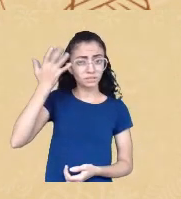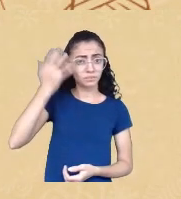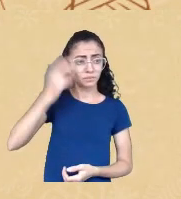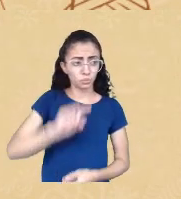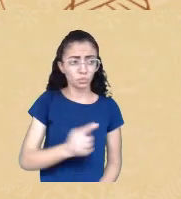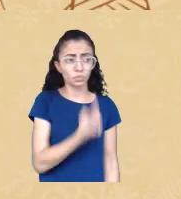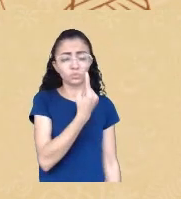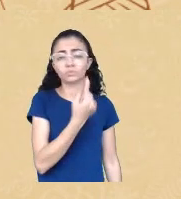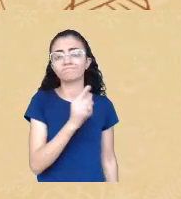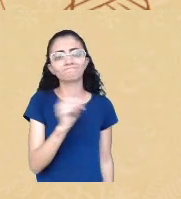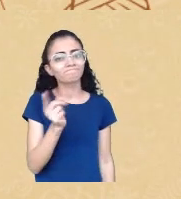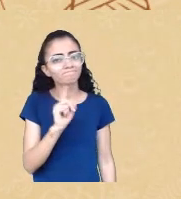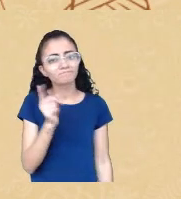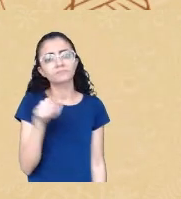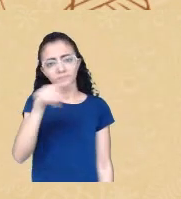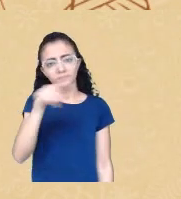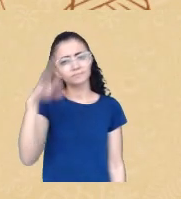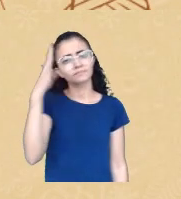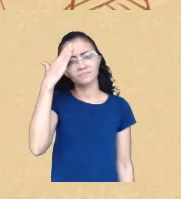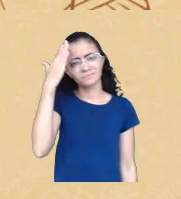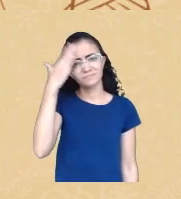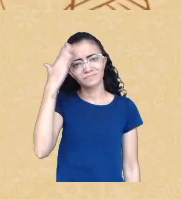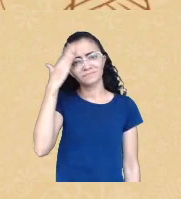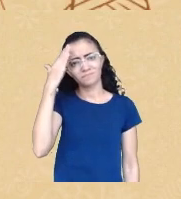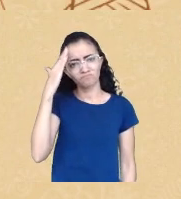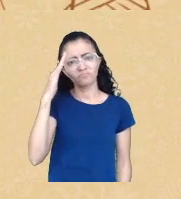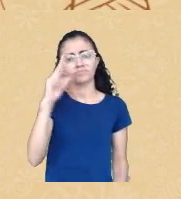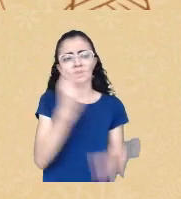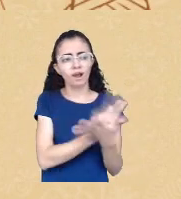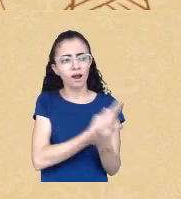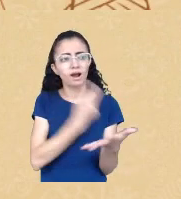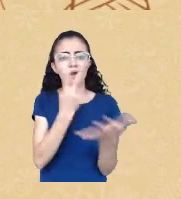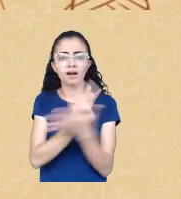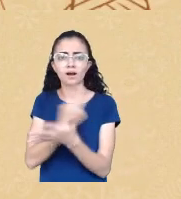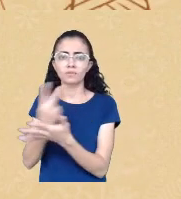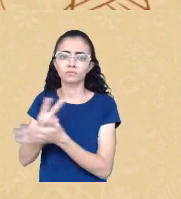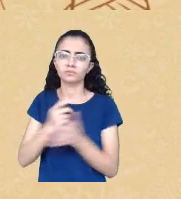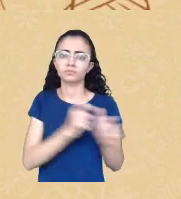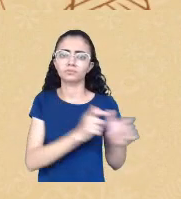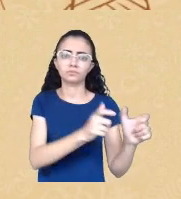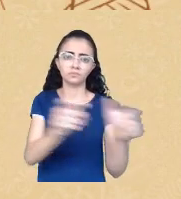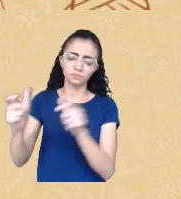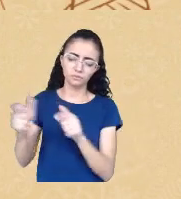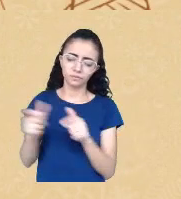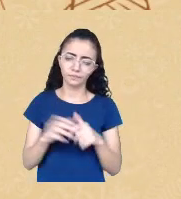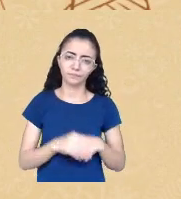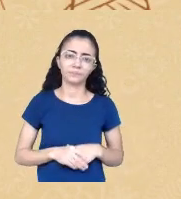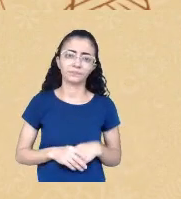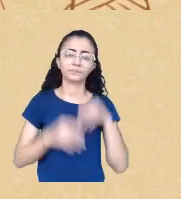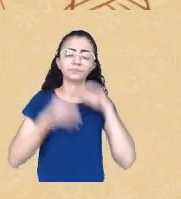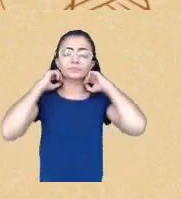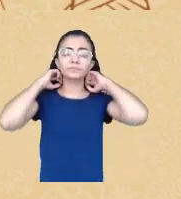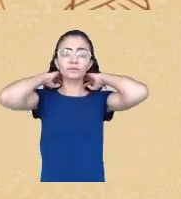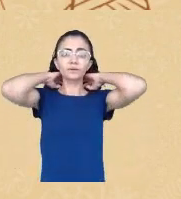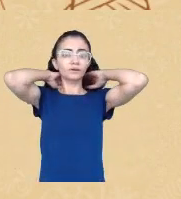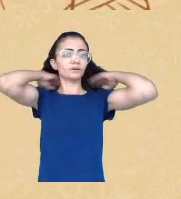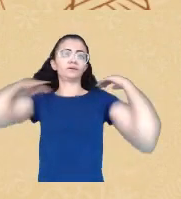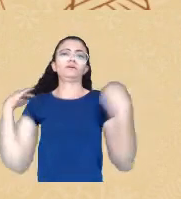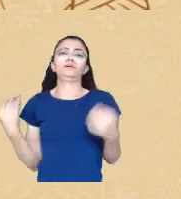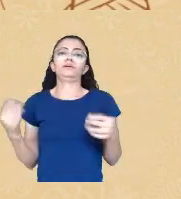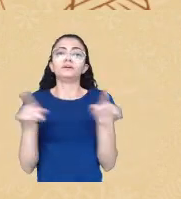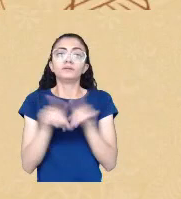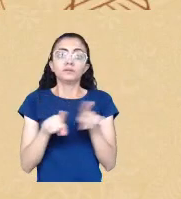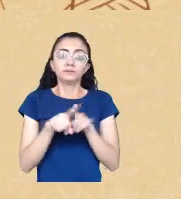quantidade desses absurdos que permeiam por aí e por final ainda quero pensar na perspectiva de uma